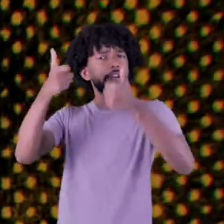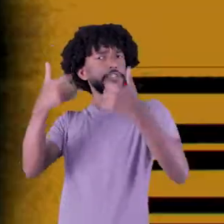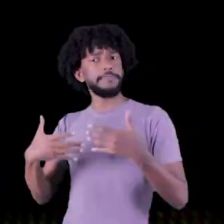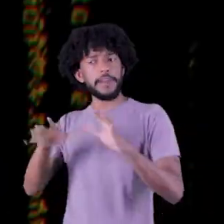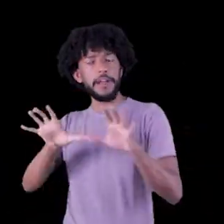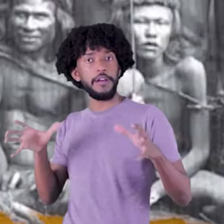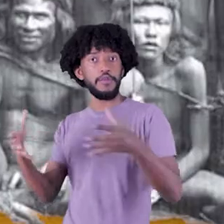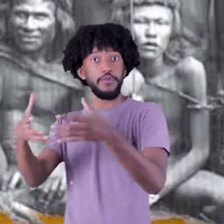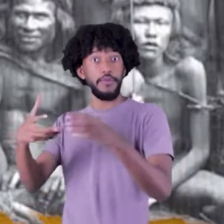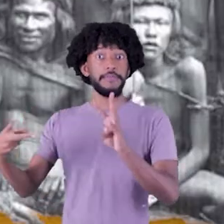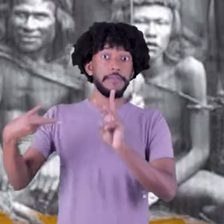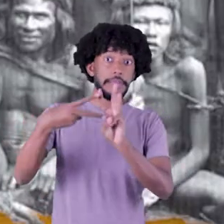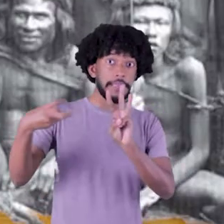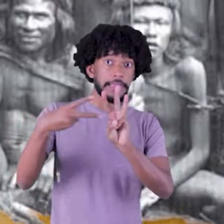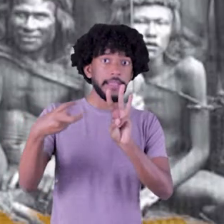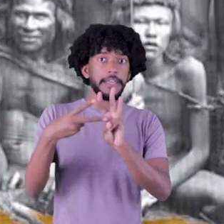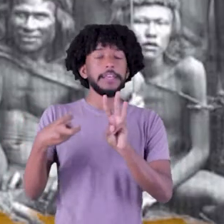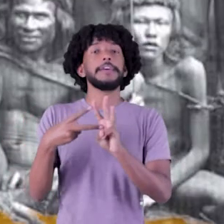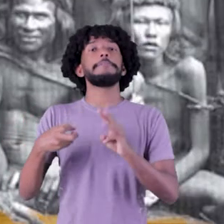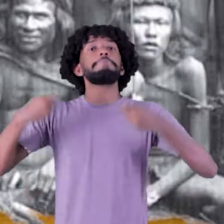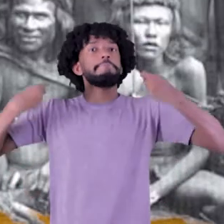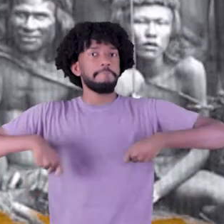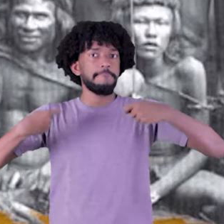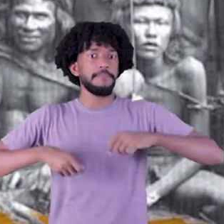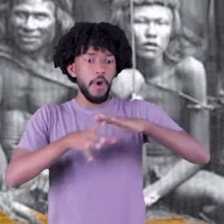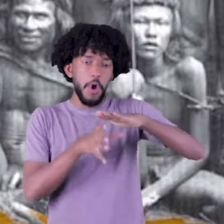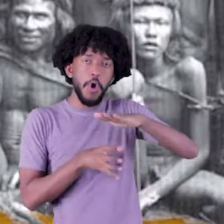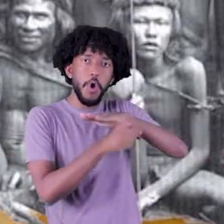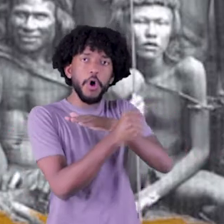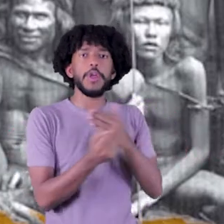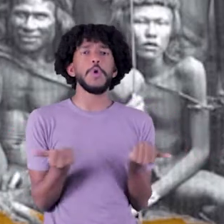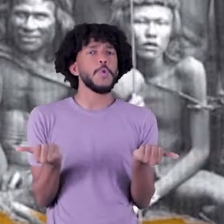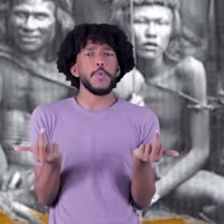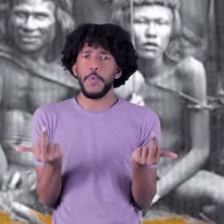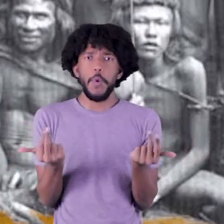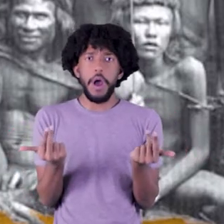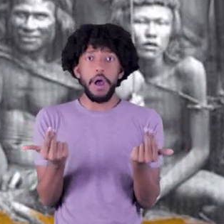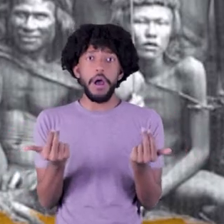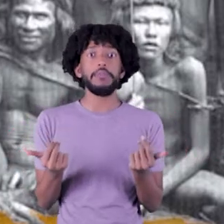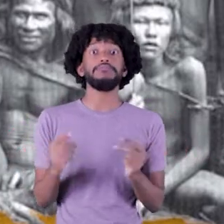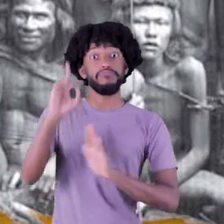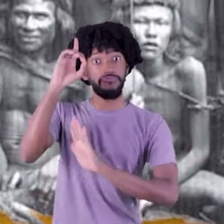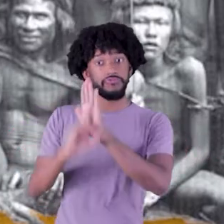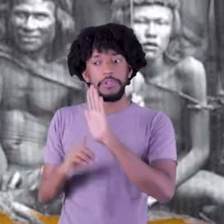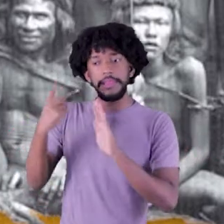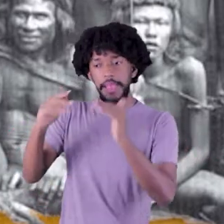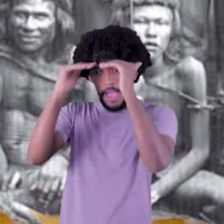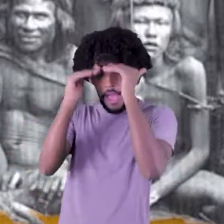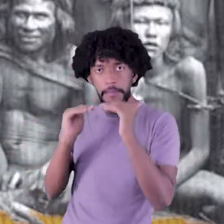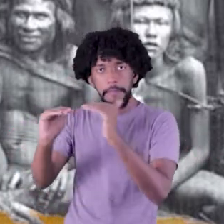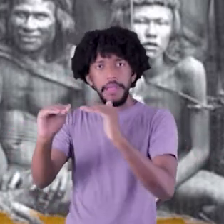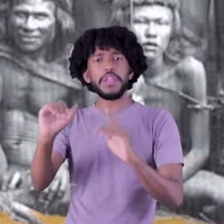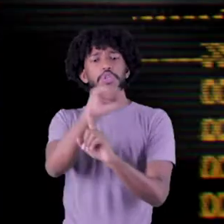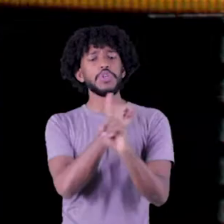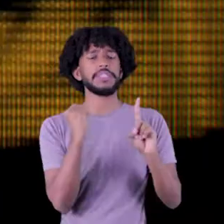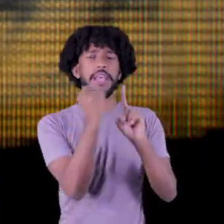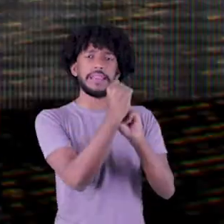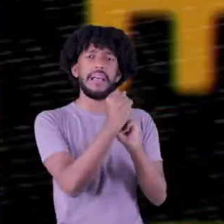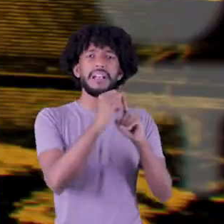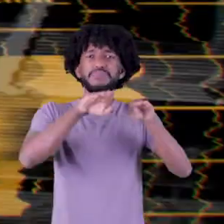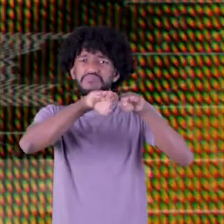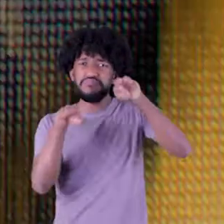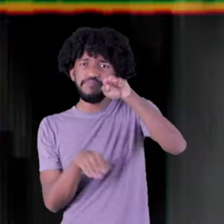um pouco na história, é importante dizer que os povos originários do Brasil também precisam ter seu direito por cotas